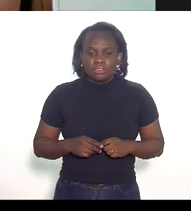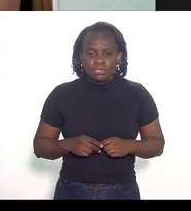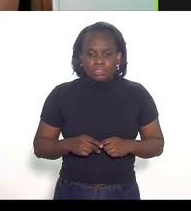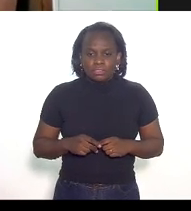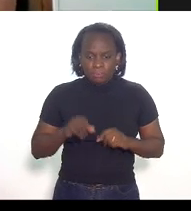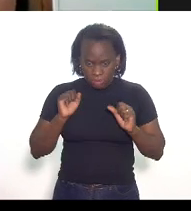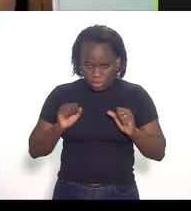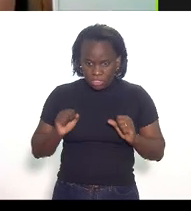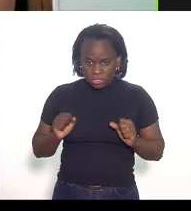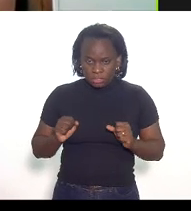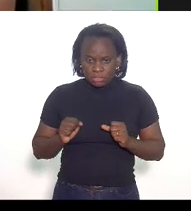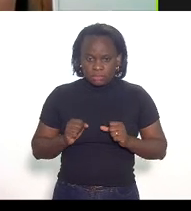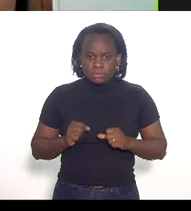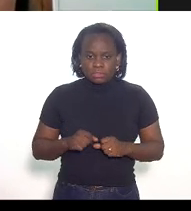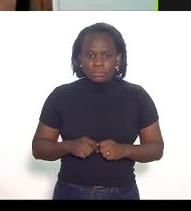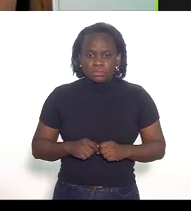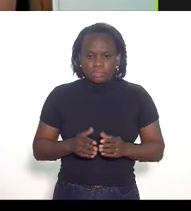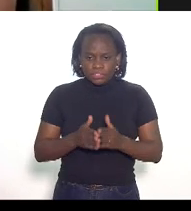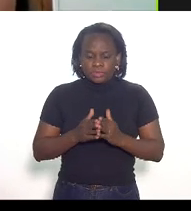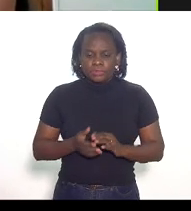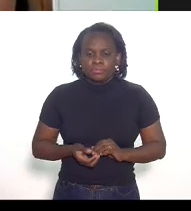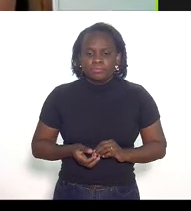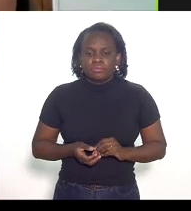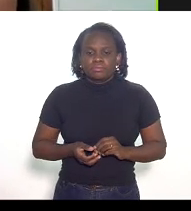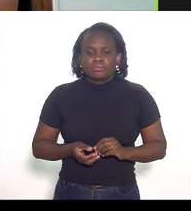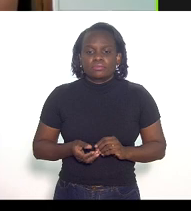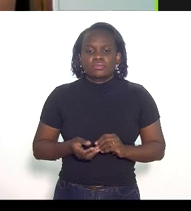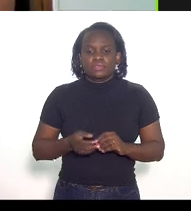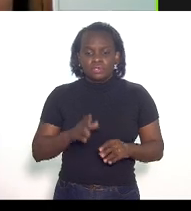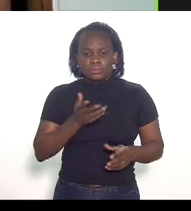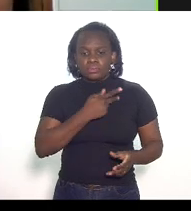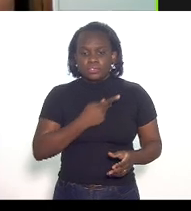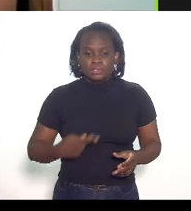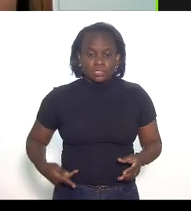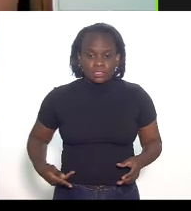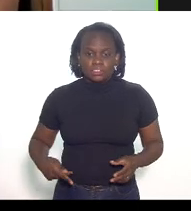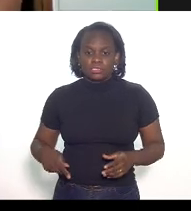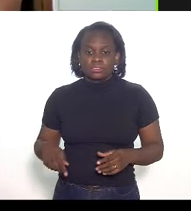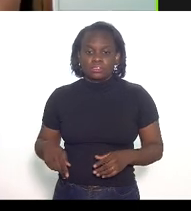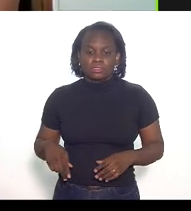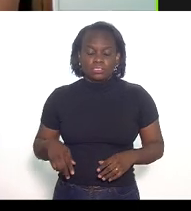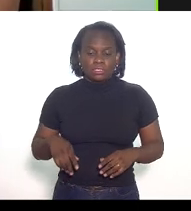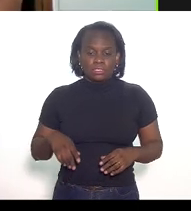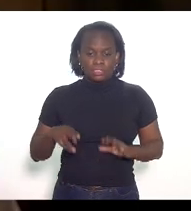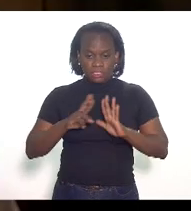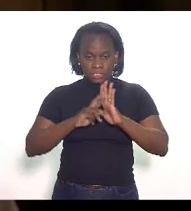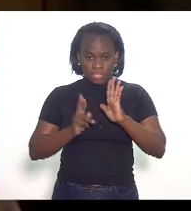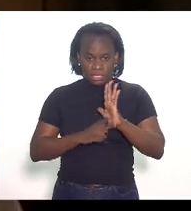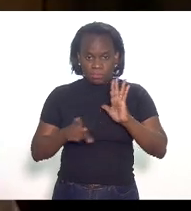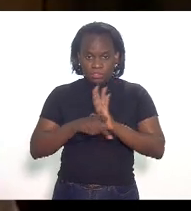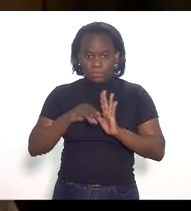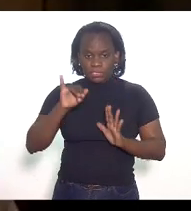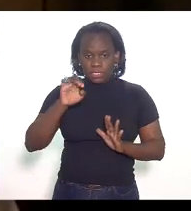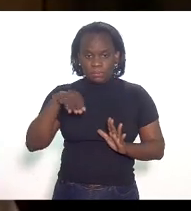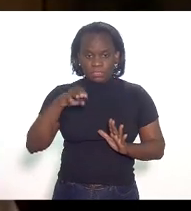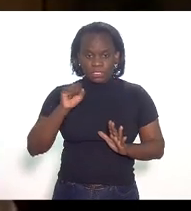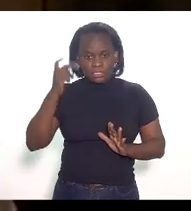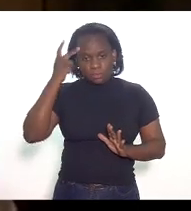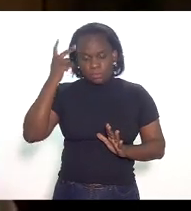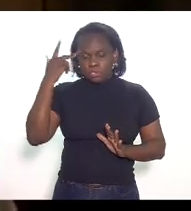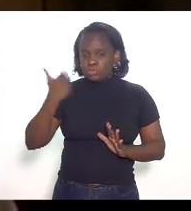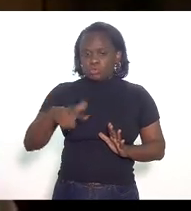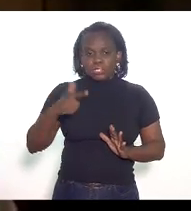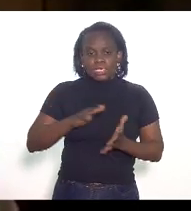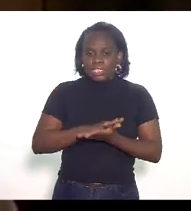desculpa sim por favor no presidente no regulamento de CMS de São Paulo não existe